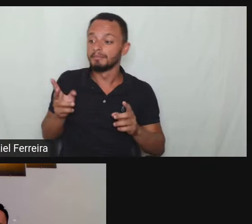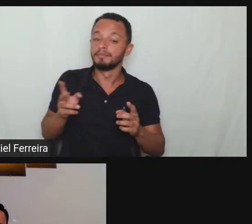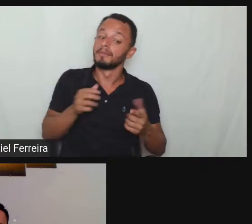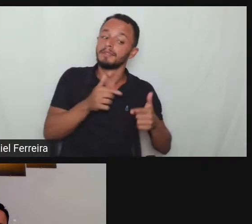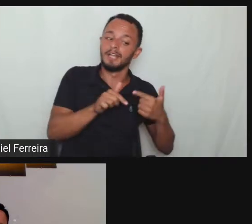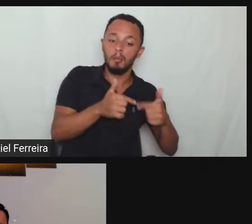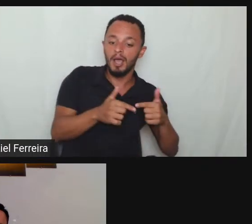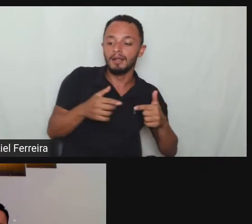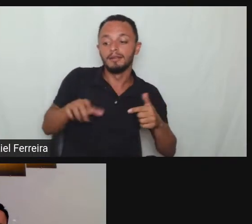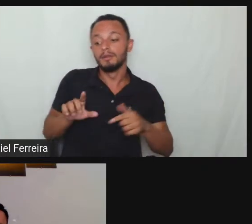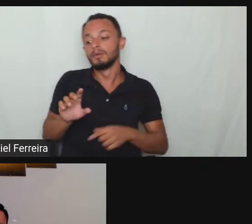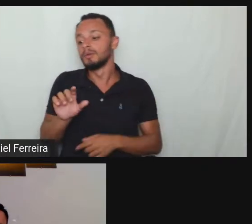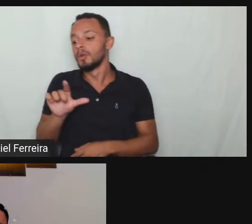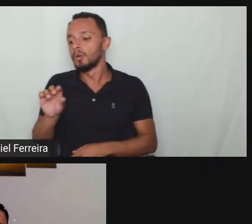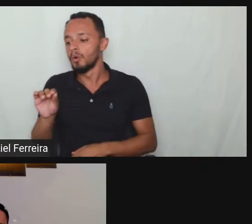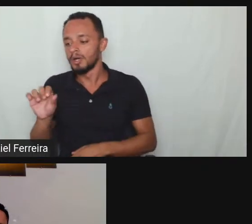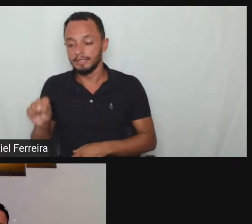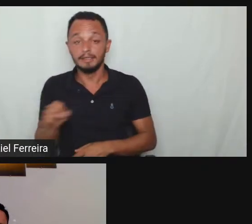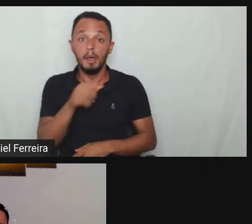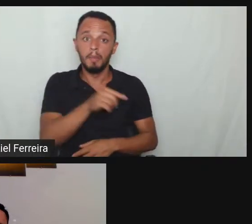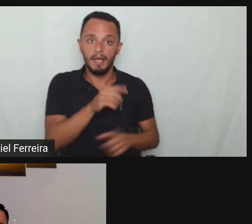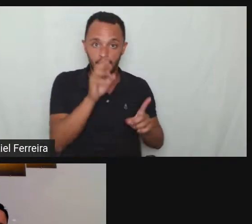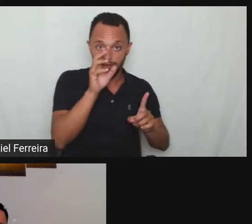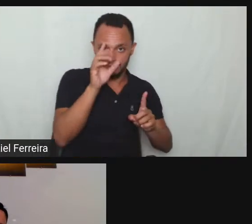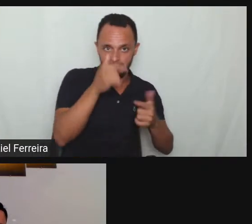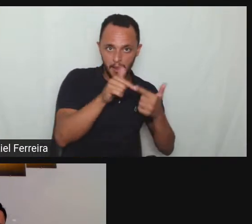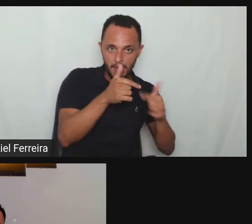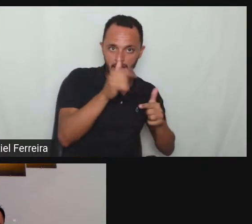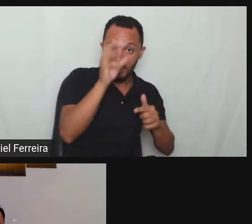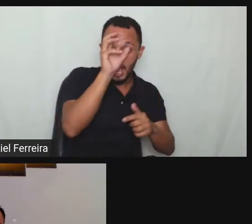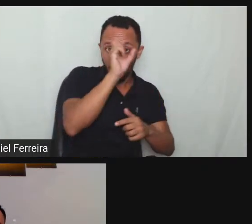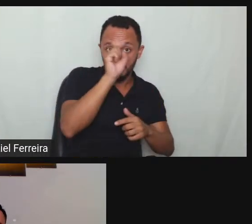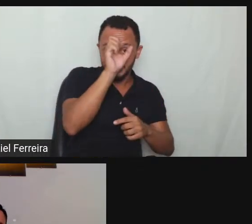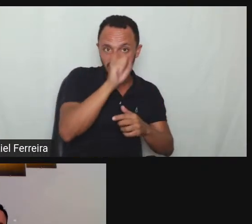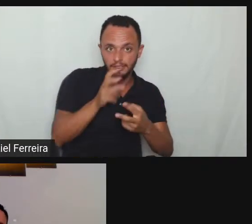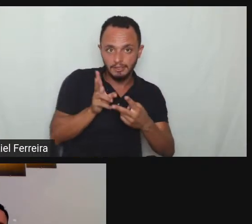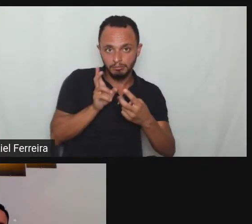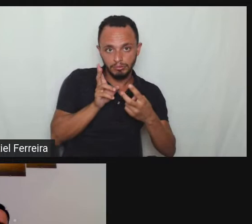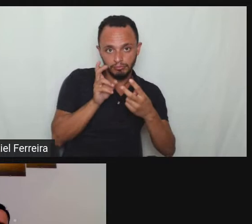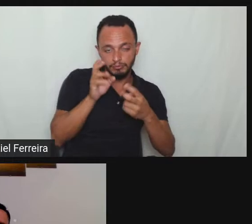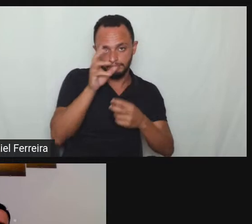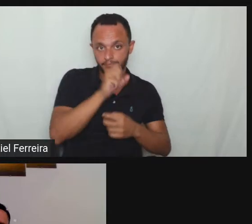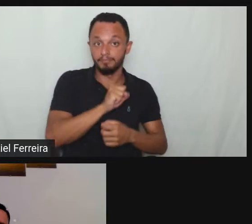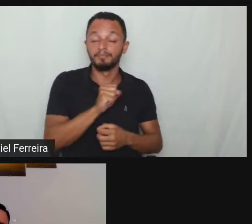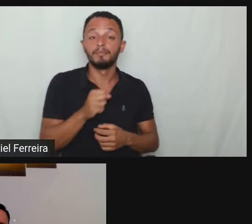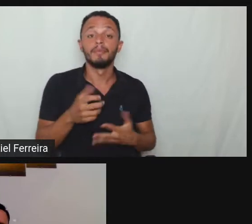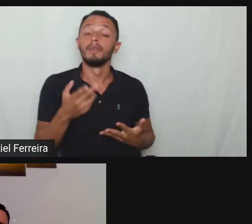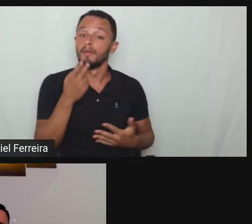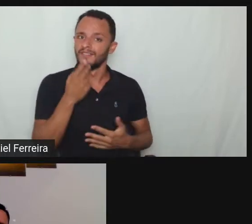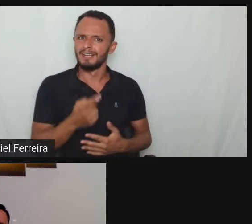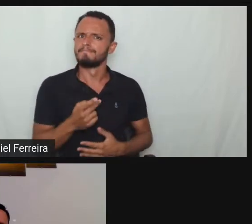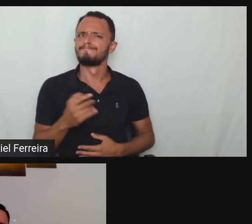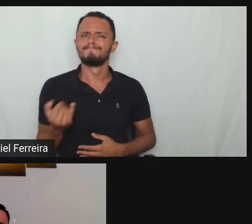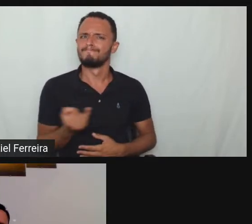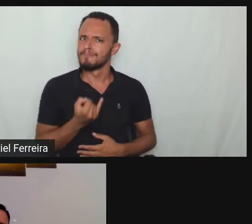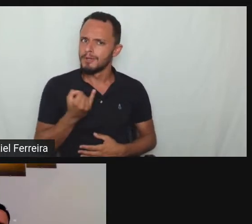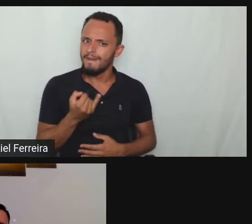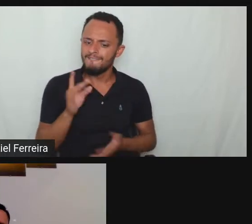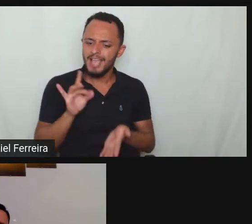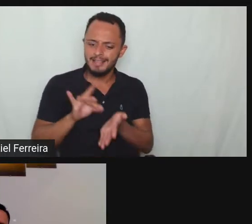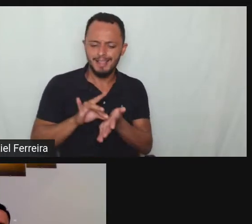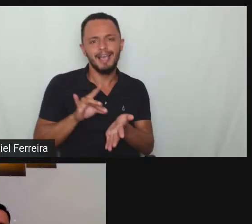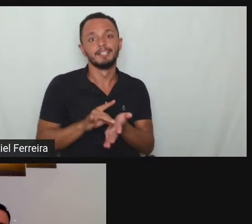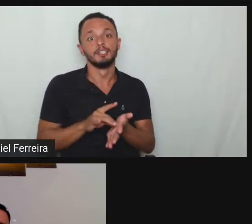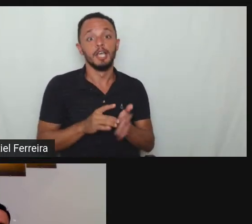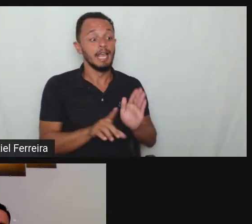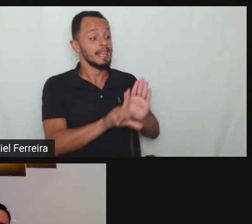Marcelo quando você faz a pontuação que essa observação ela tinha que estar na CLT porque ela na CLT ela querendo ou não